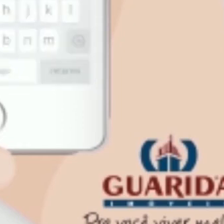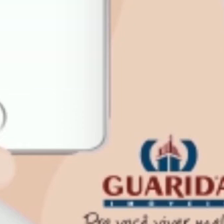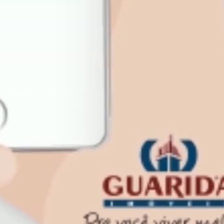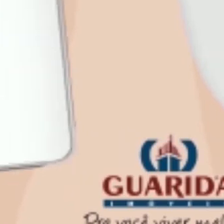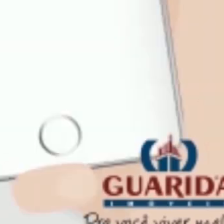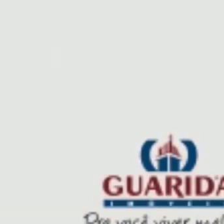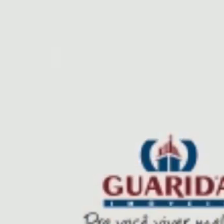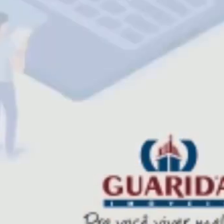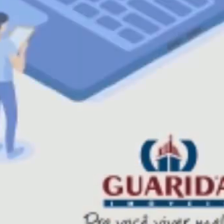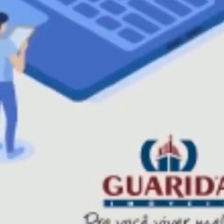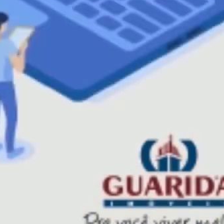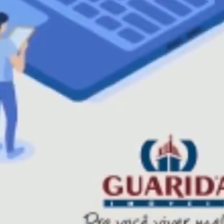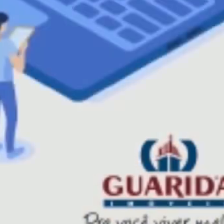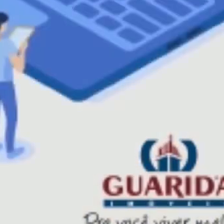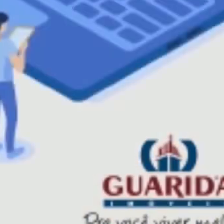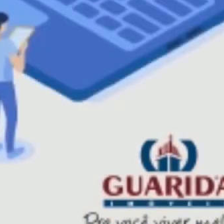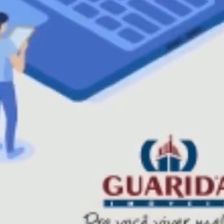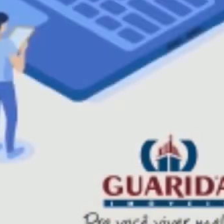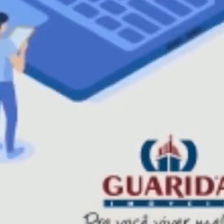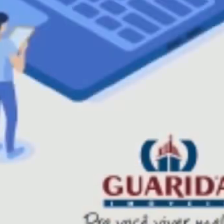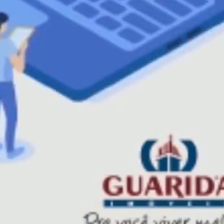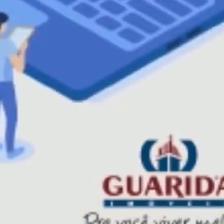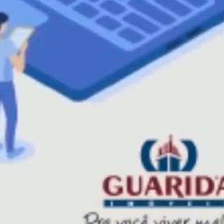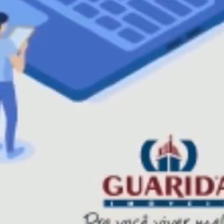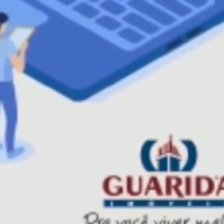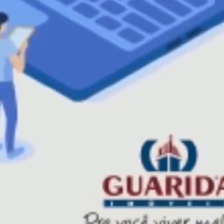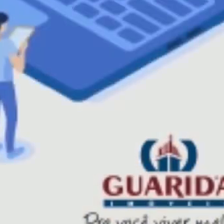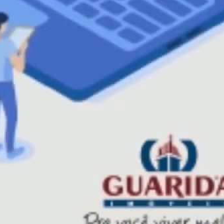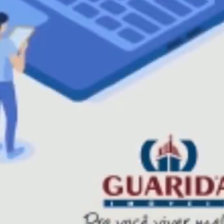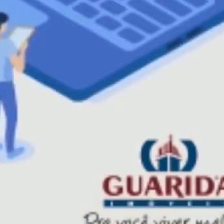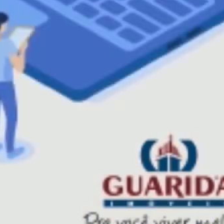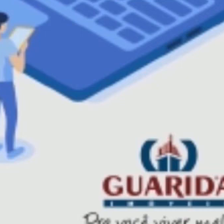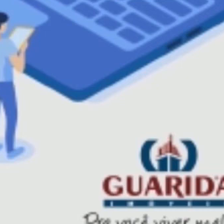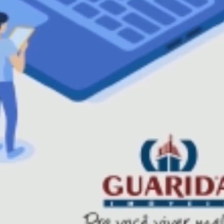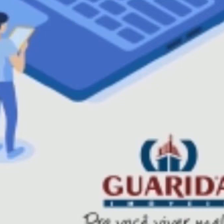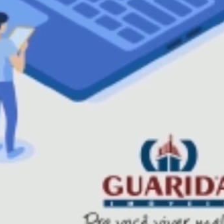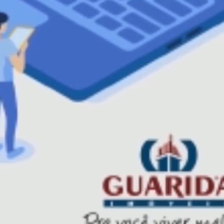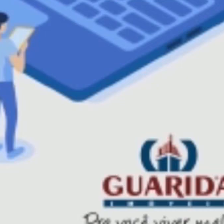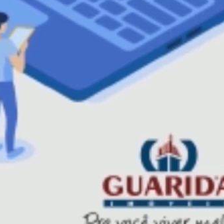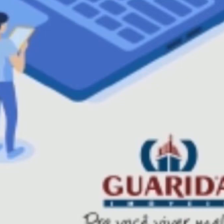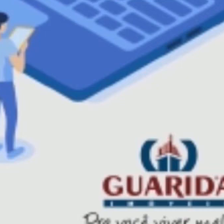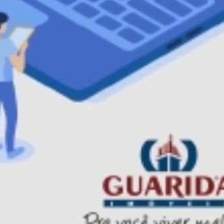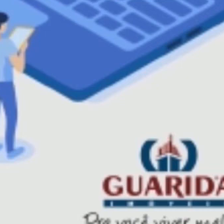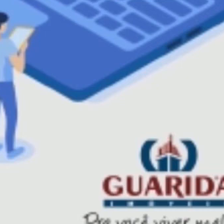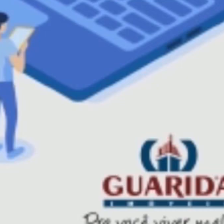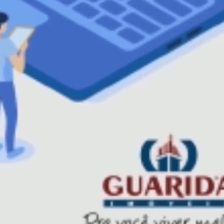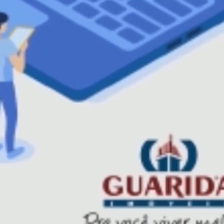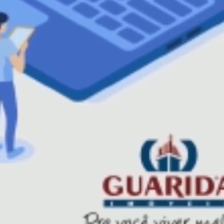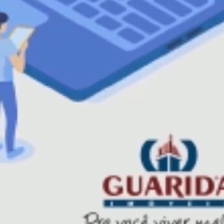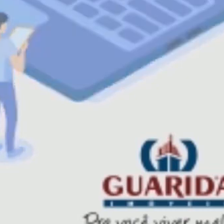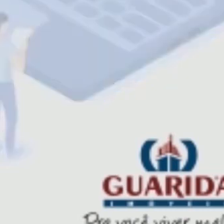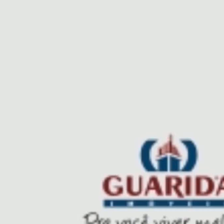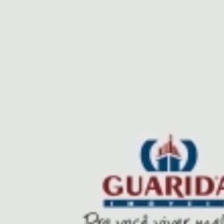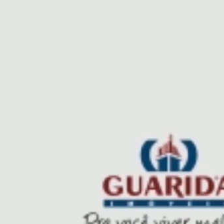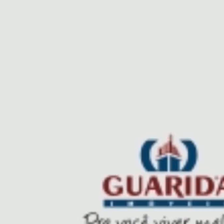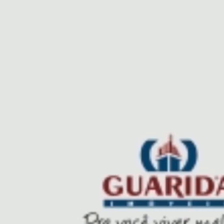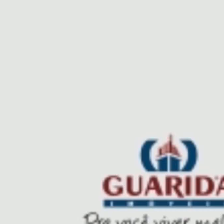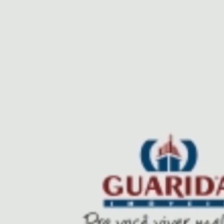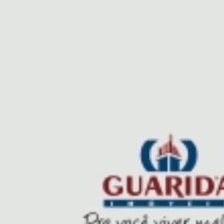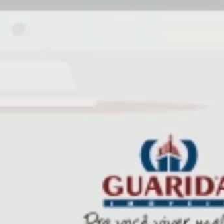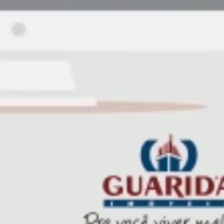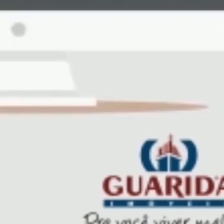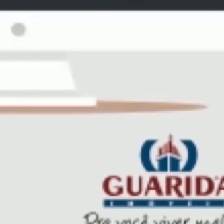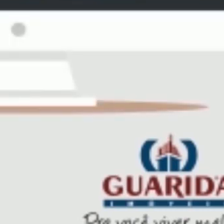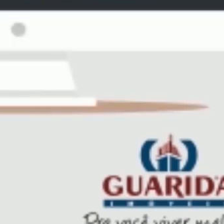poderá fazer Uma videochamada Com o corretor Que agenciou O imóvel Que tiver interesse Via WhatsApp Ou